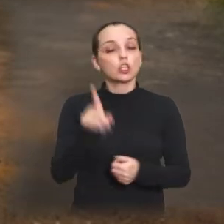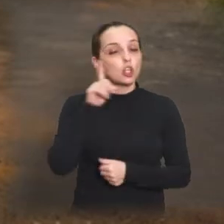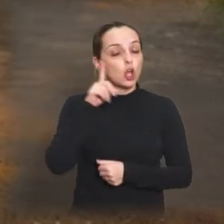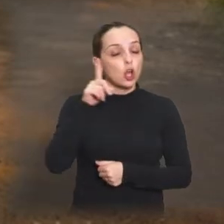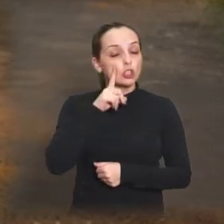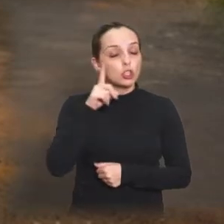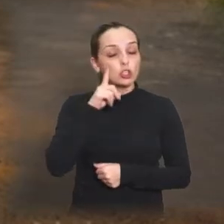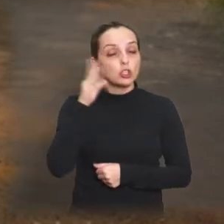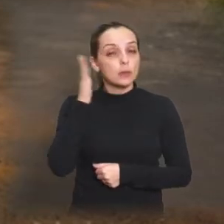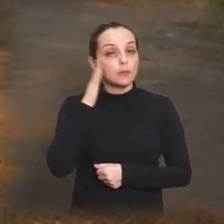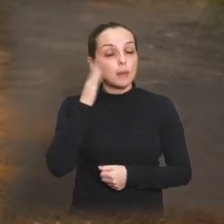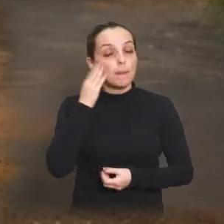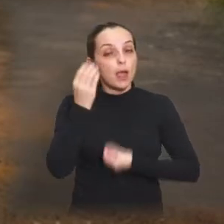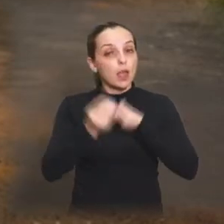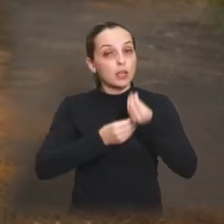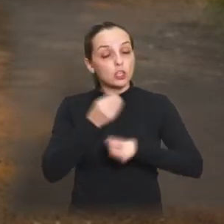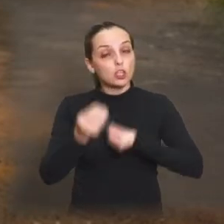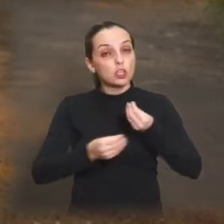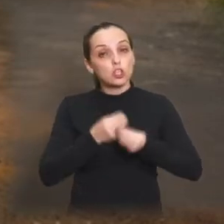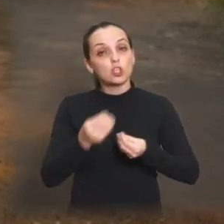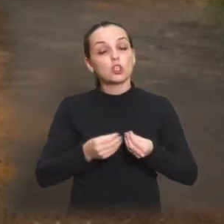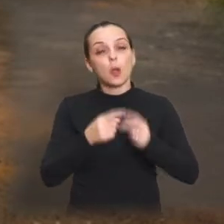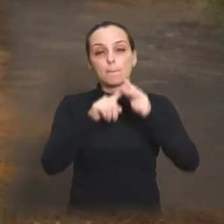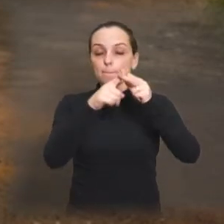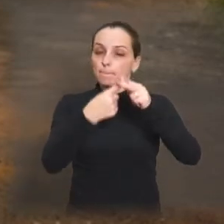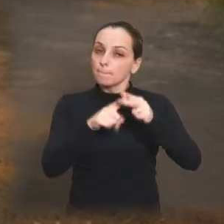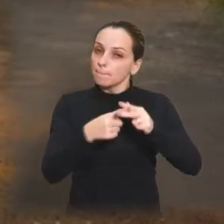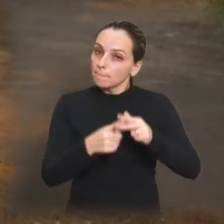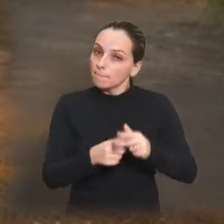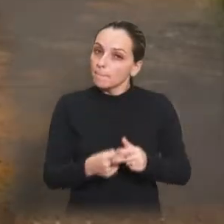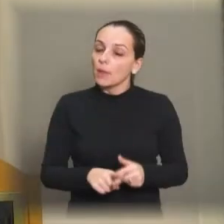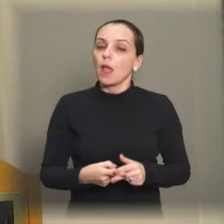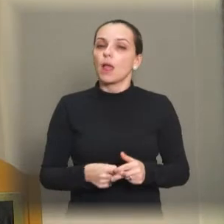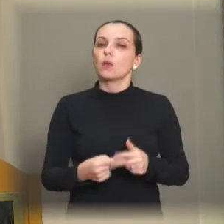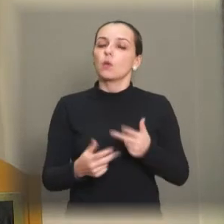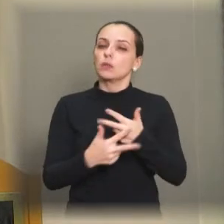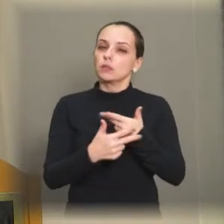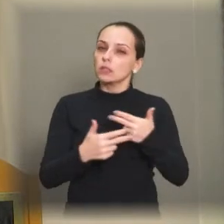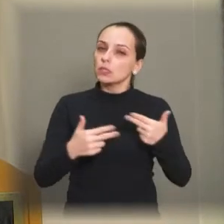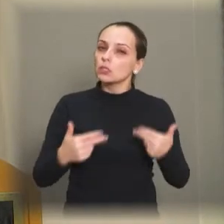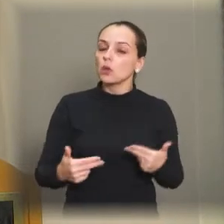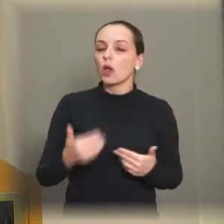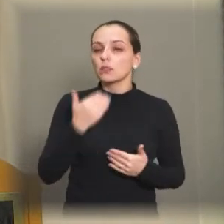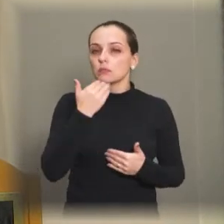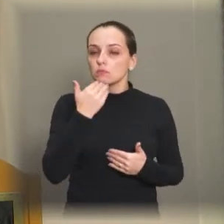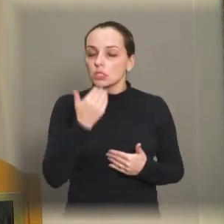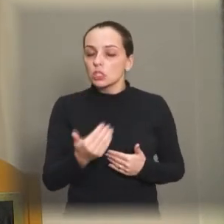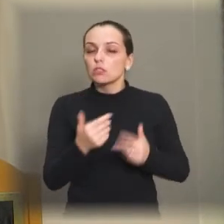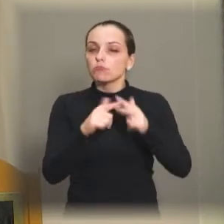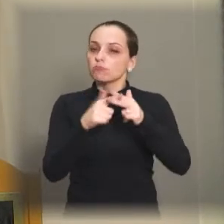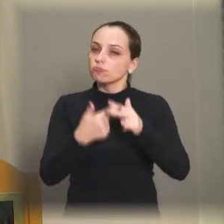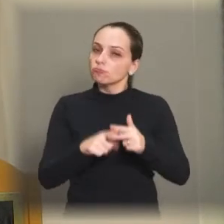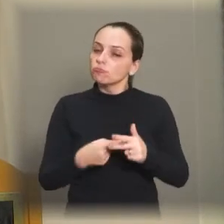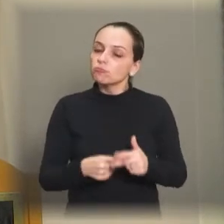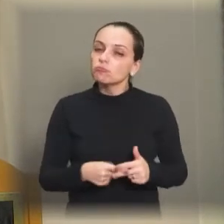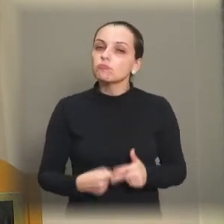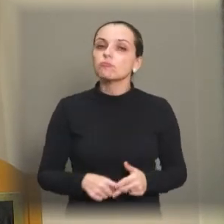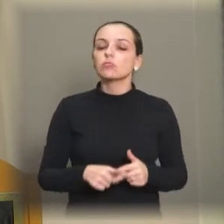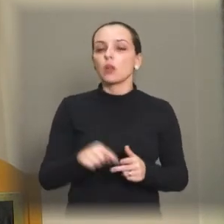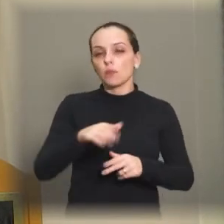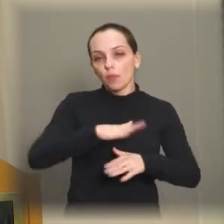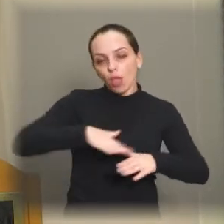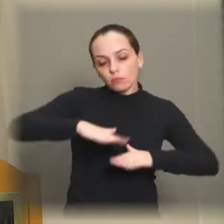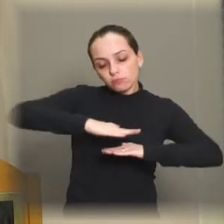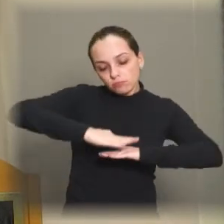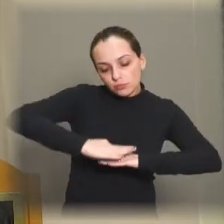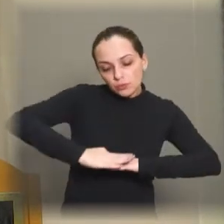as questões das melhorias, das solicitações das melhorias em relação ao asfalto,